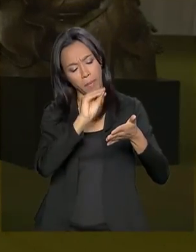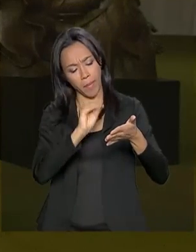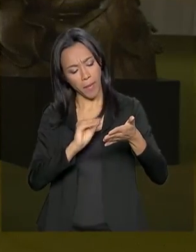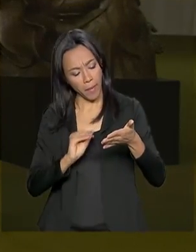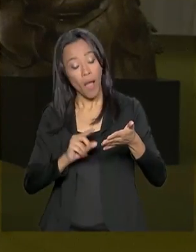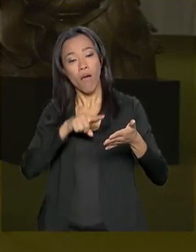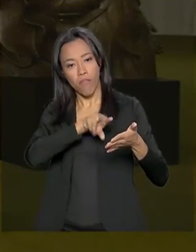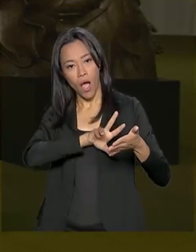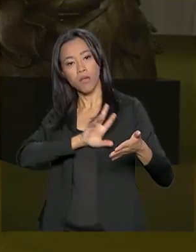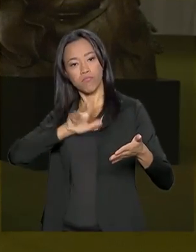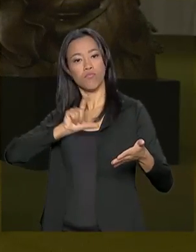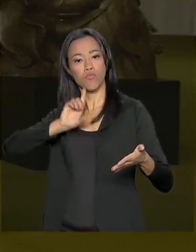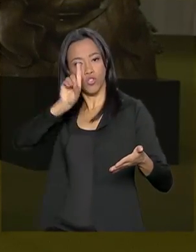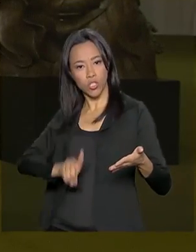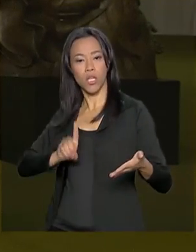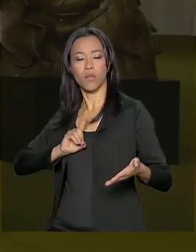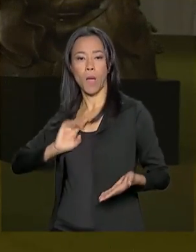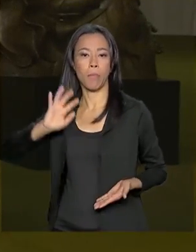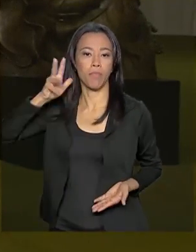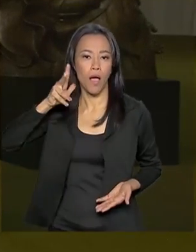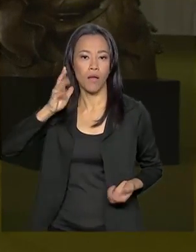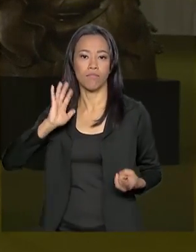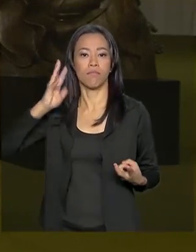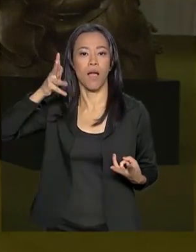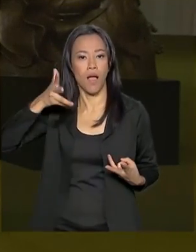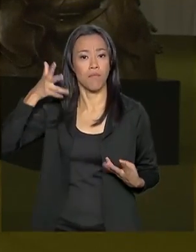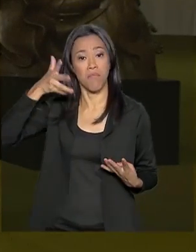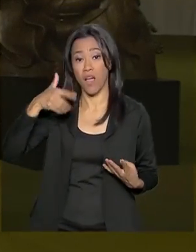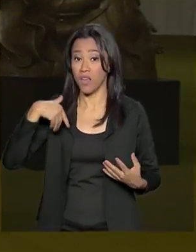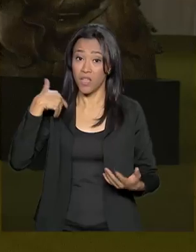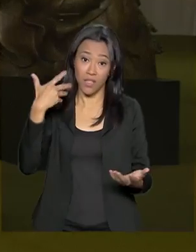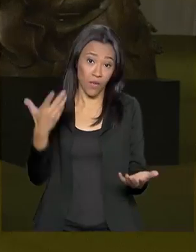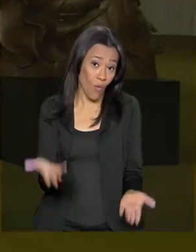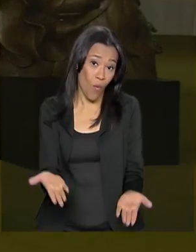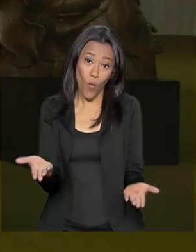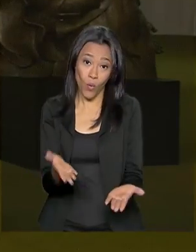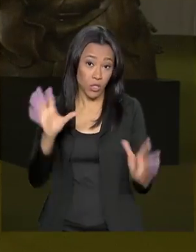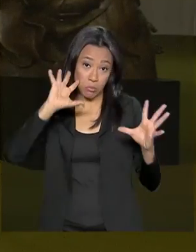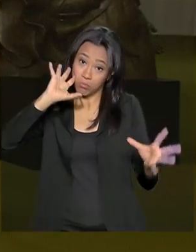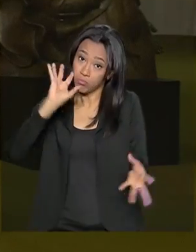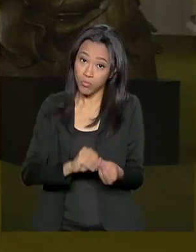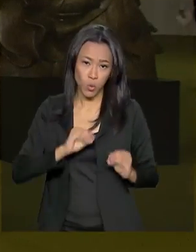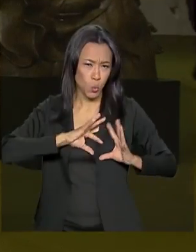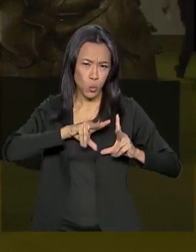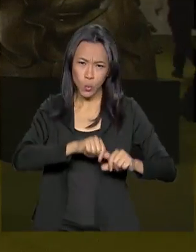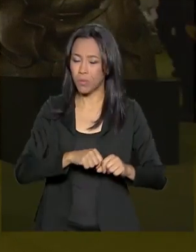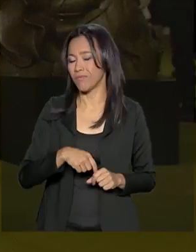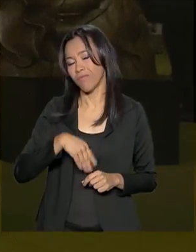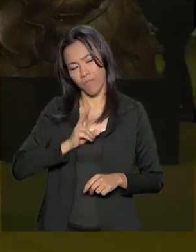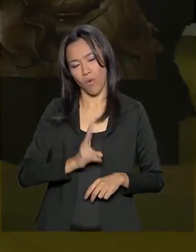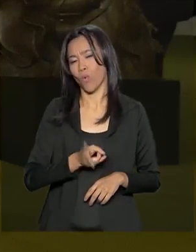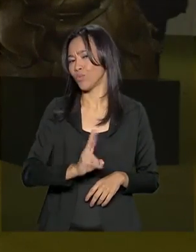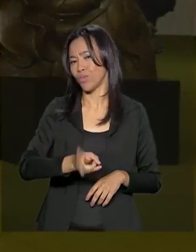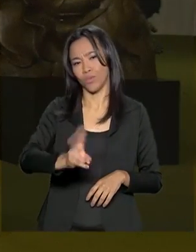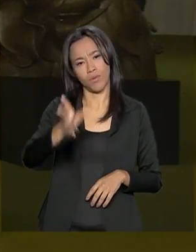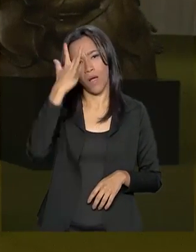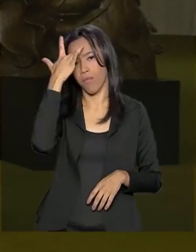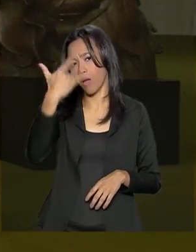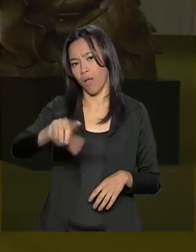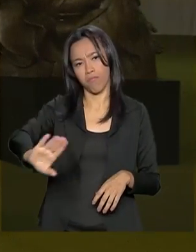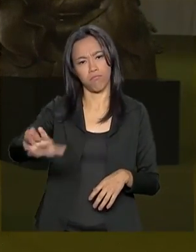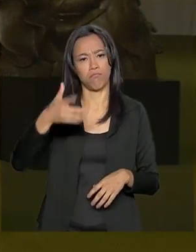a sessão de hoje certamente não será suficiente para concluir essa fase de discussão. Possivelmente, ela continuará amanhã.